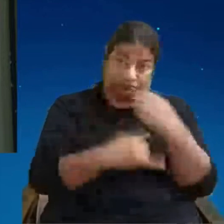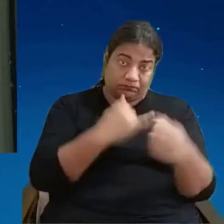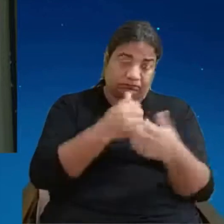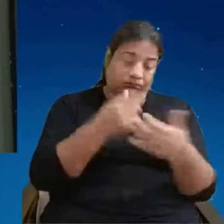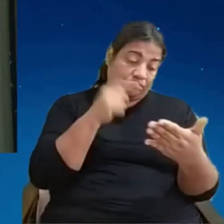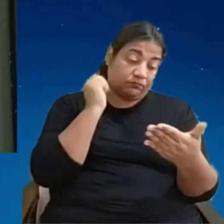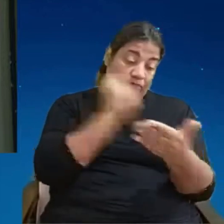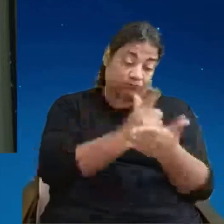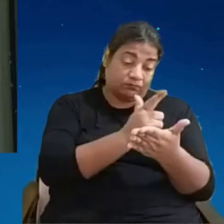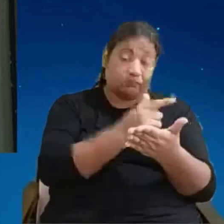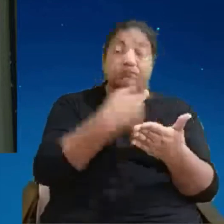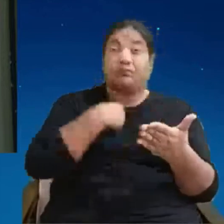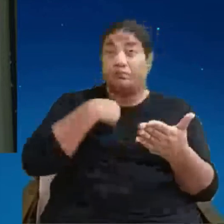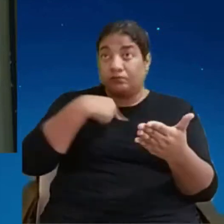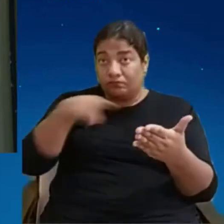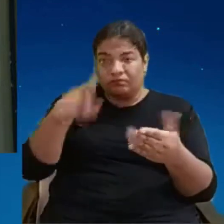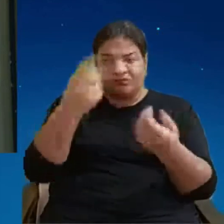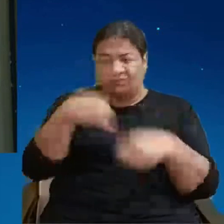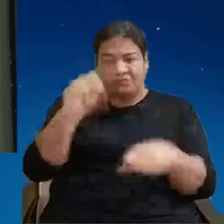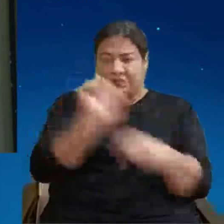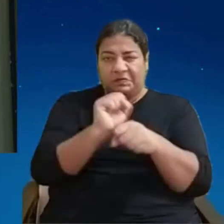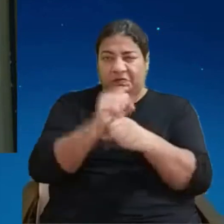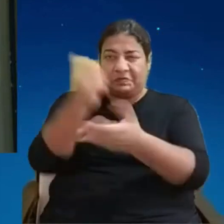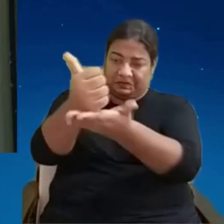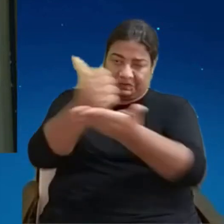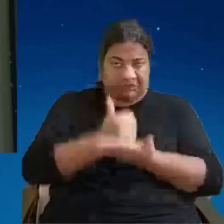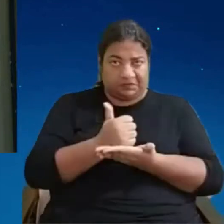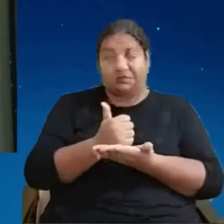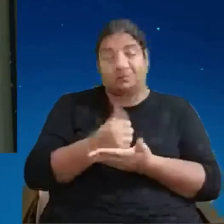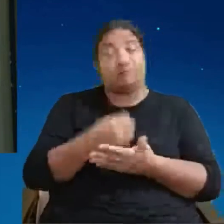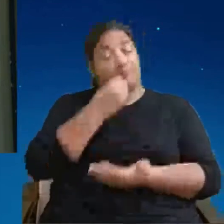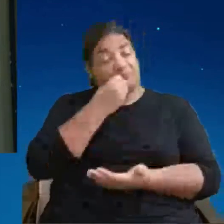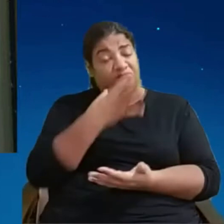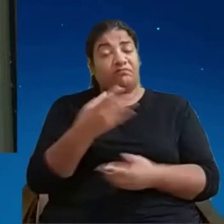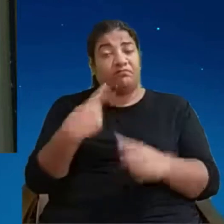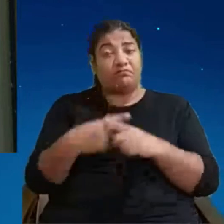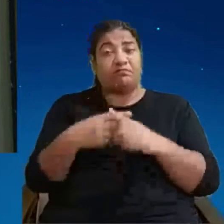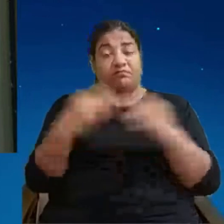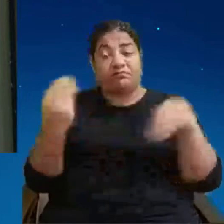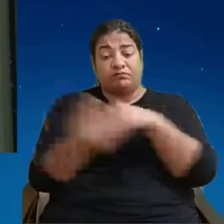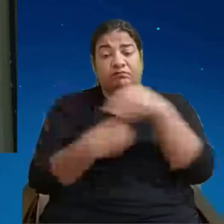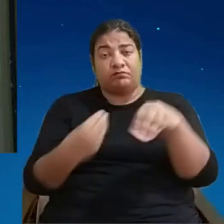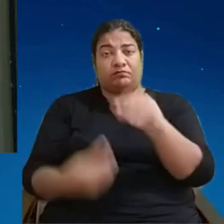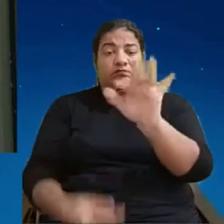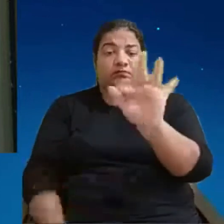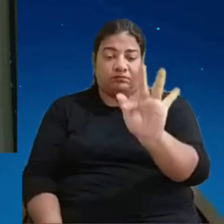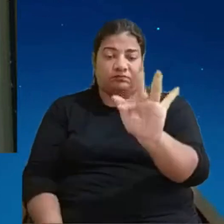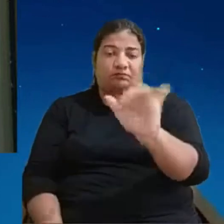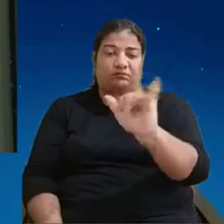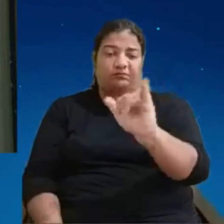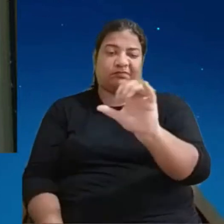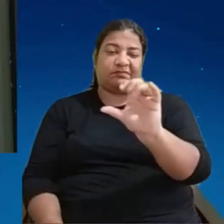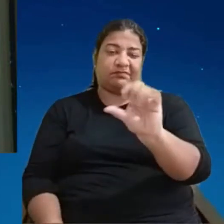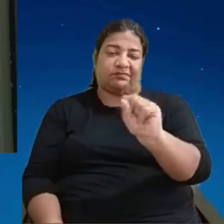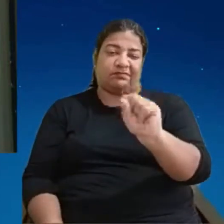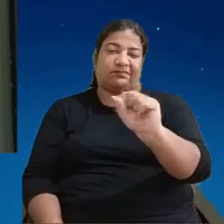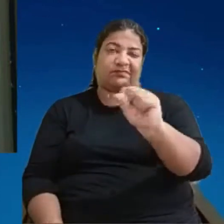hoje então pensando no modelo físico juntando físico com online é bom agora NFT